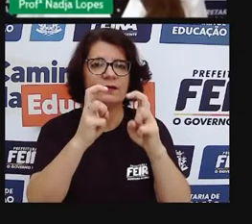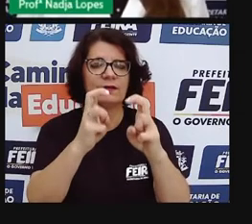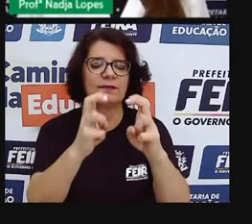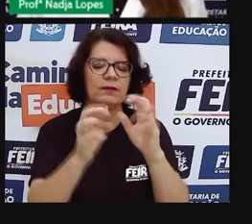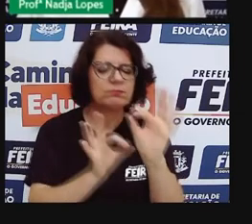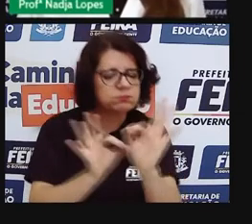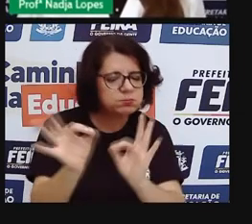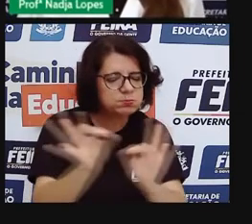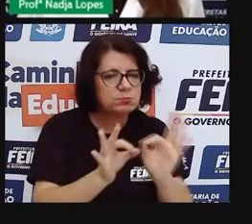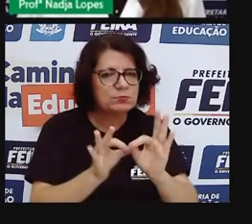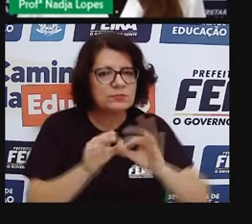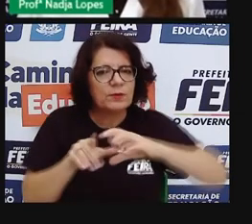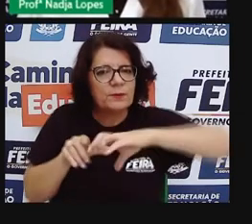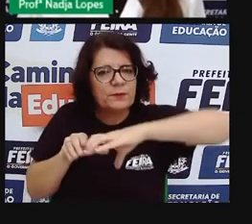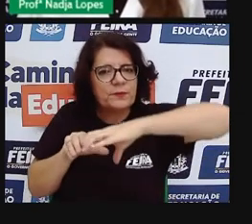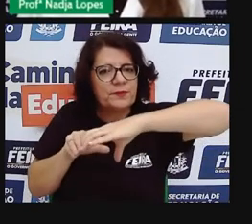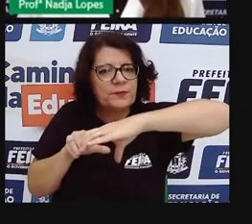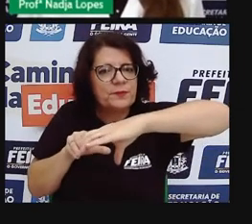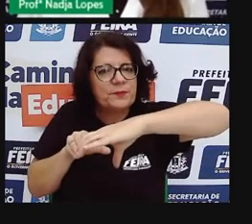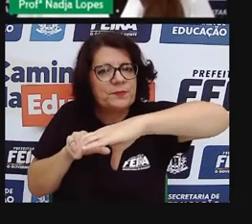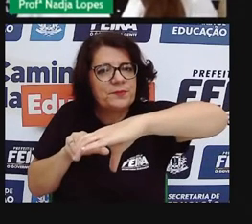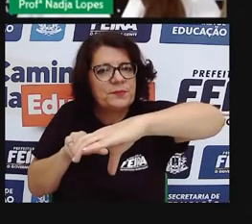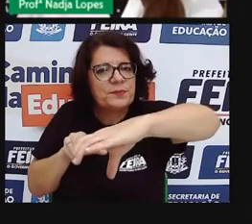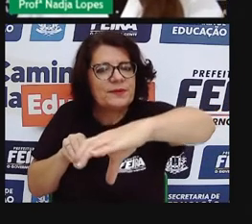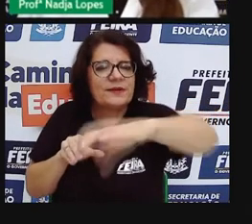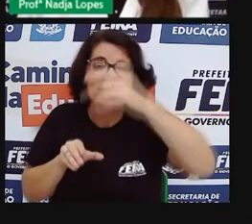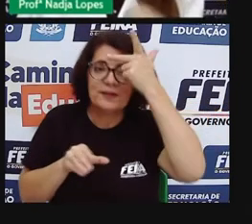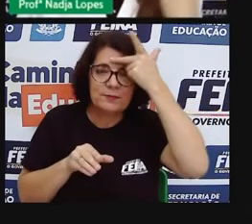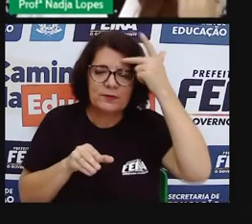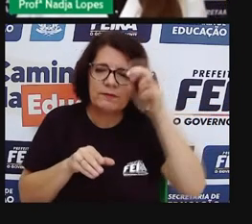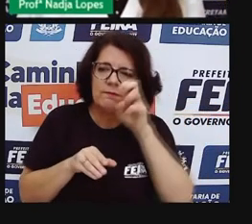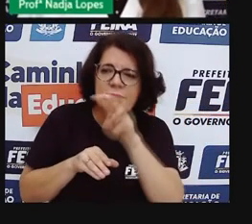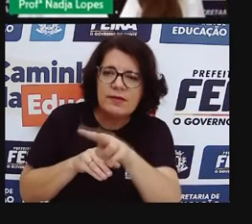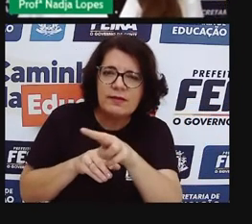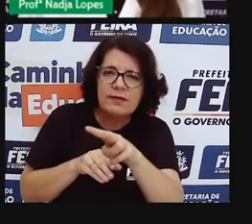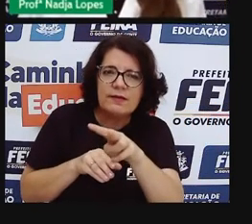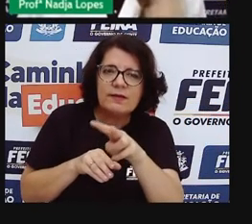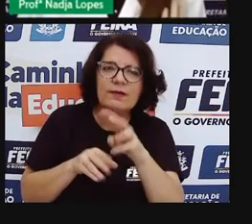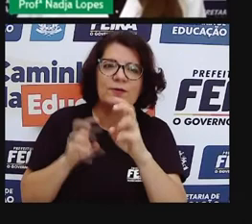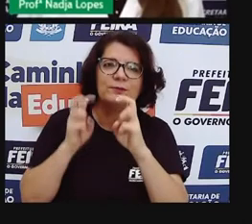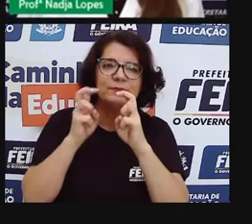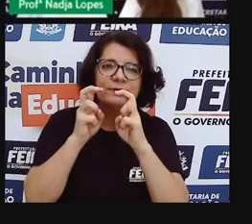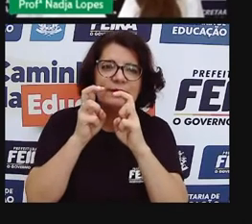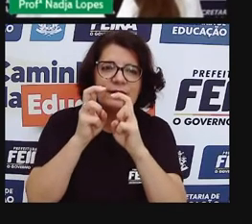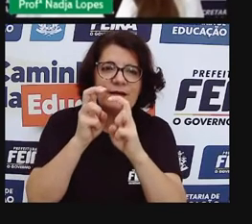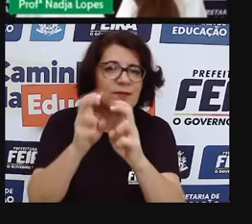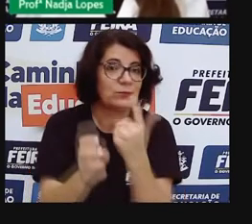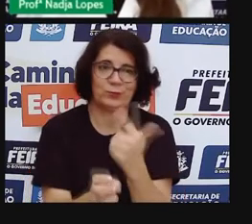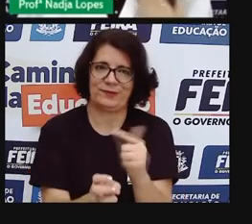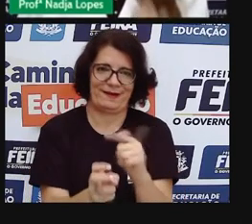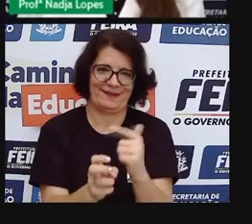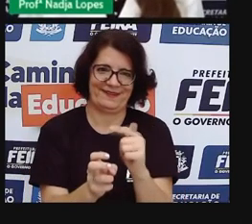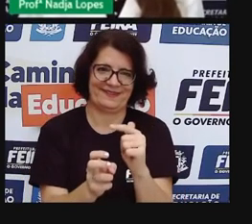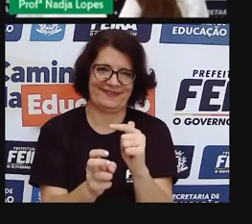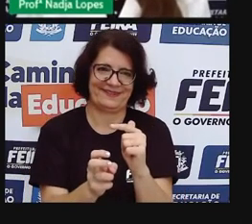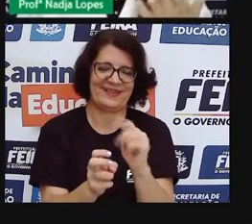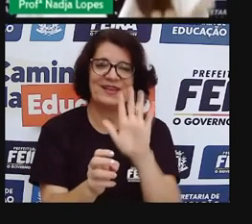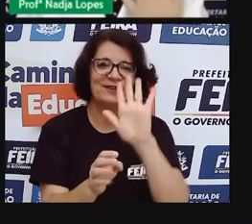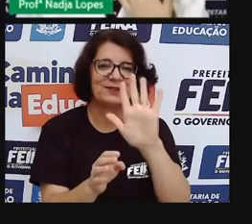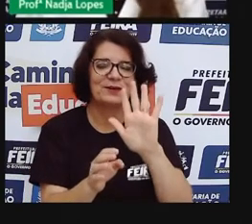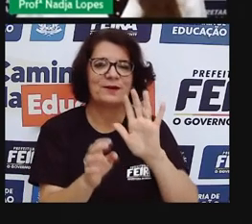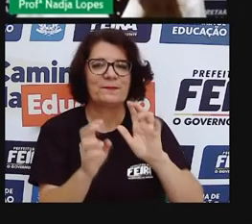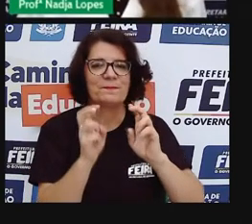formando uma grande feira livre. Então, também, por conta daquela passagem do trem, onde não tinha o trem, na verdade, colocou-se,